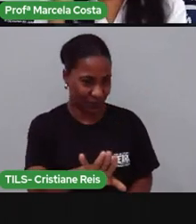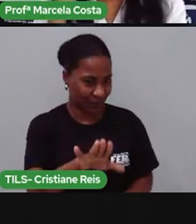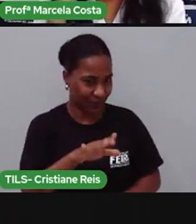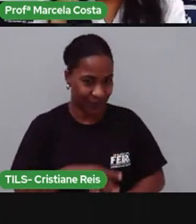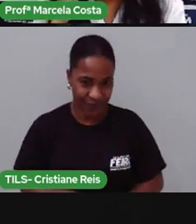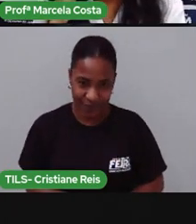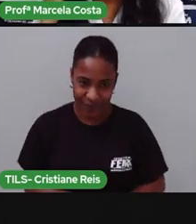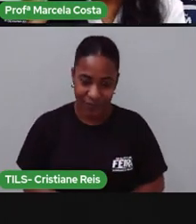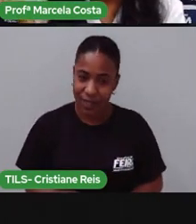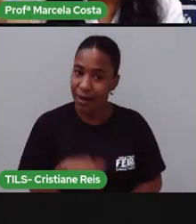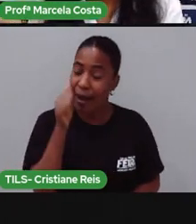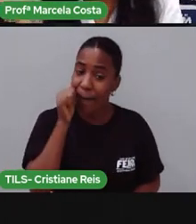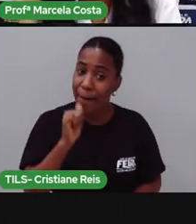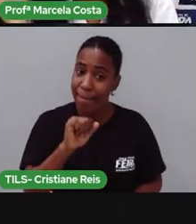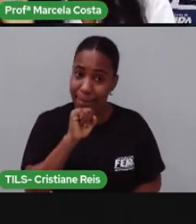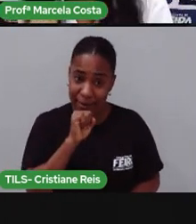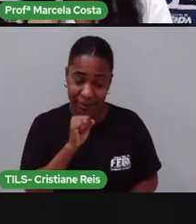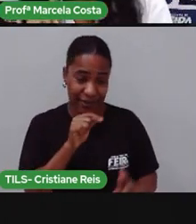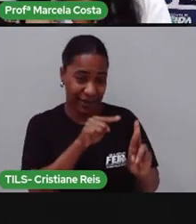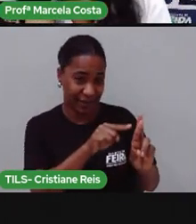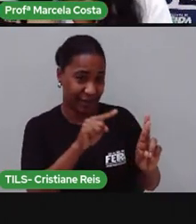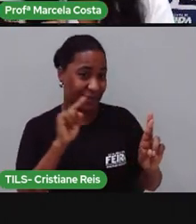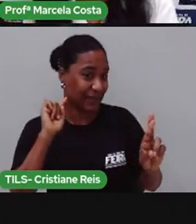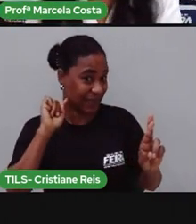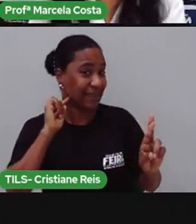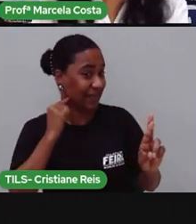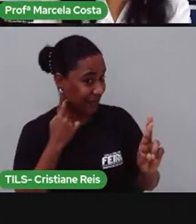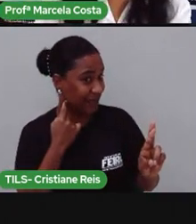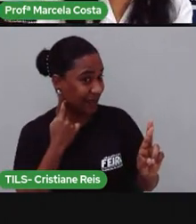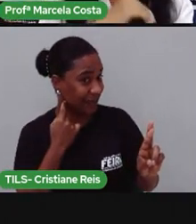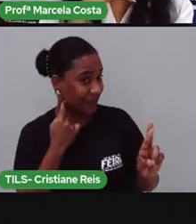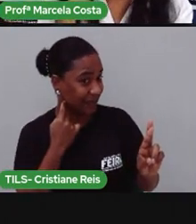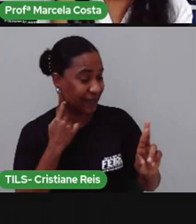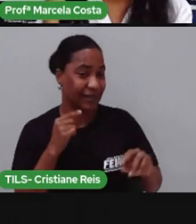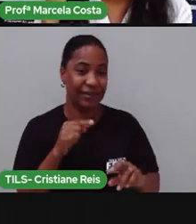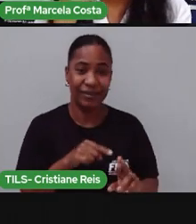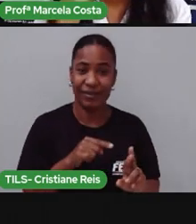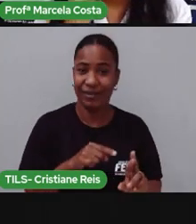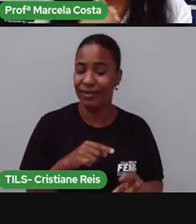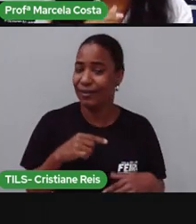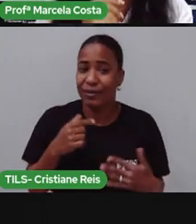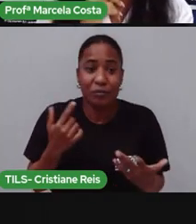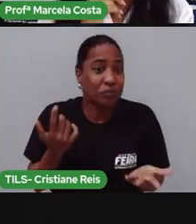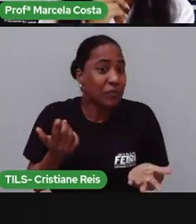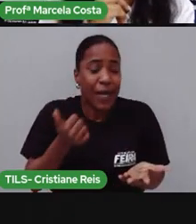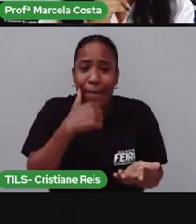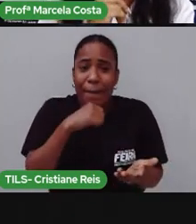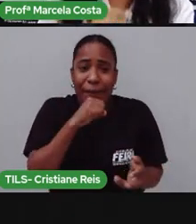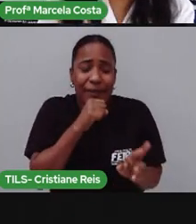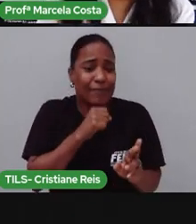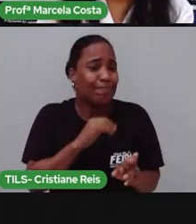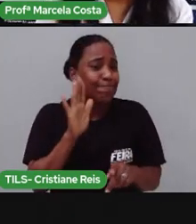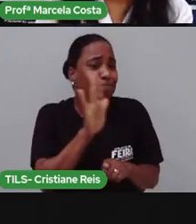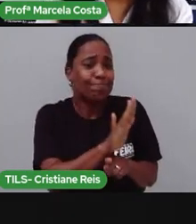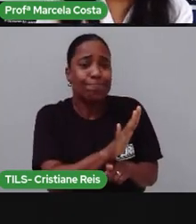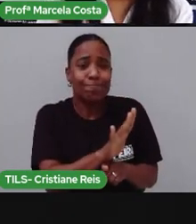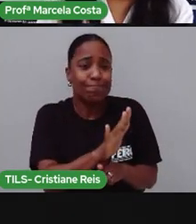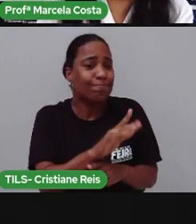A mãe de Sosmunda, a Raimunda, já não sabia mais o que fazer com ela.